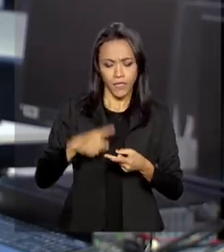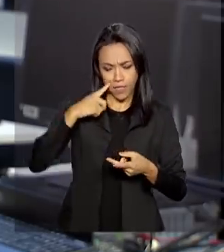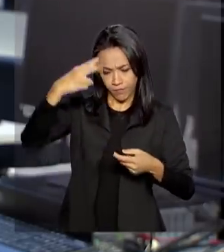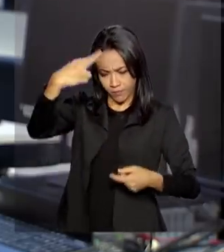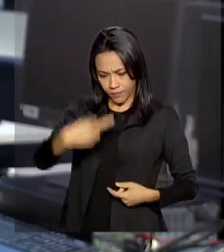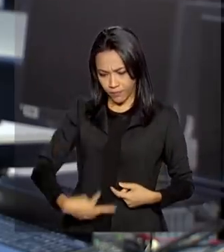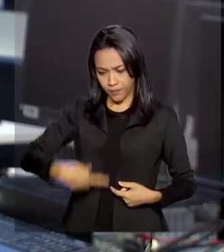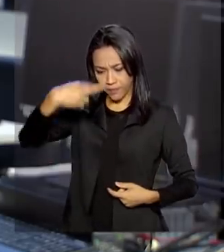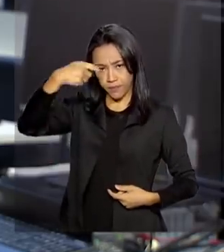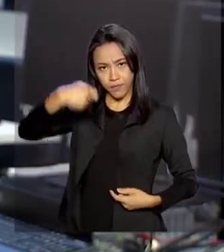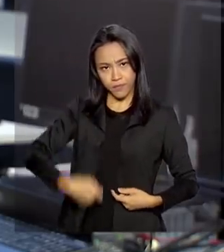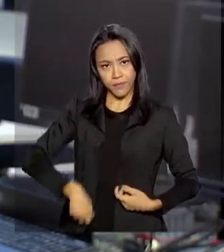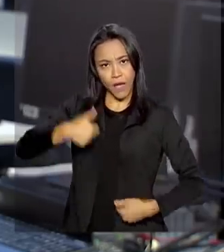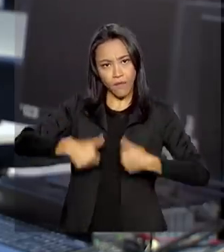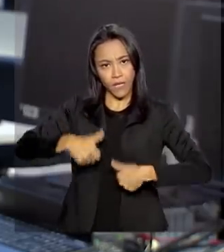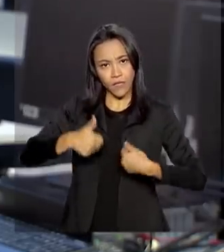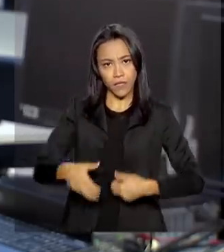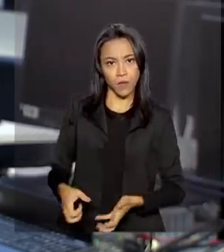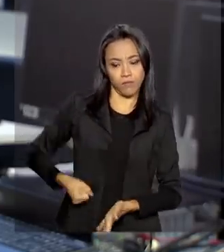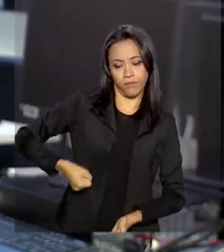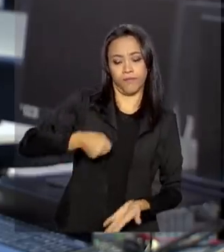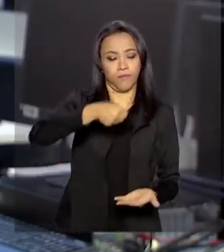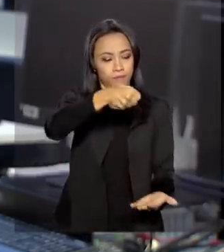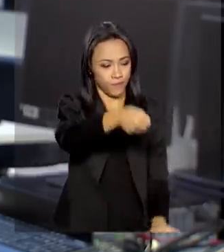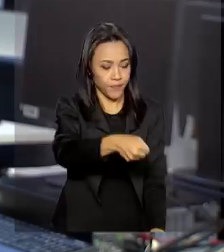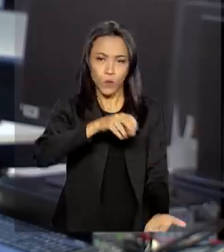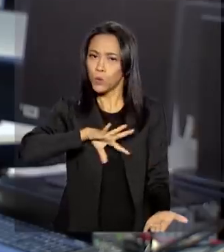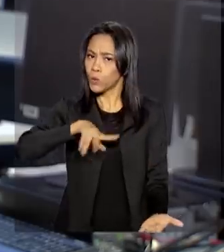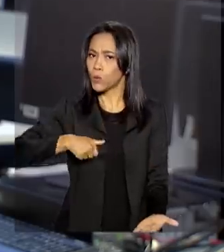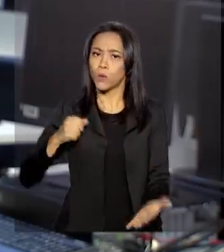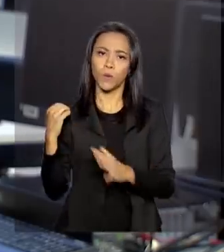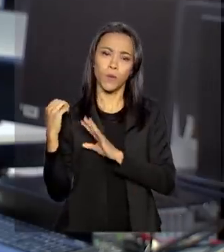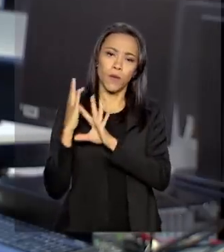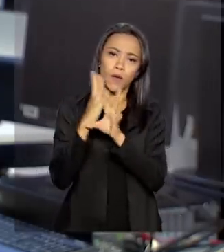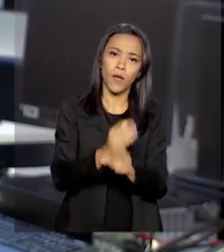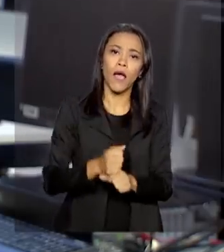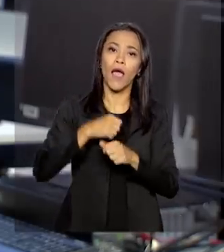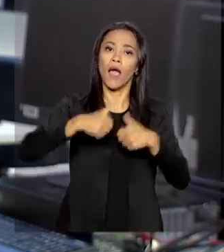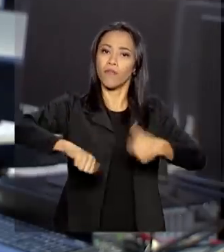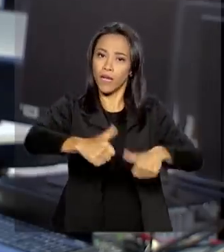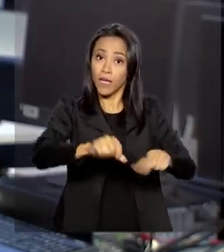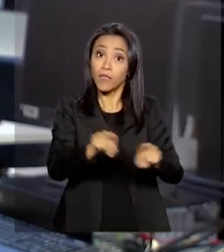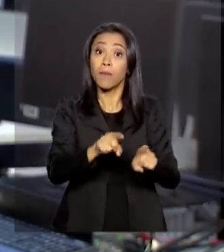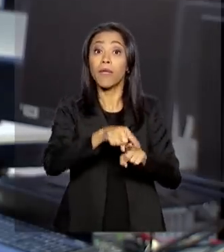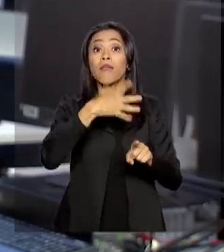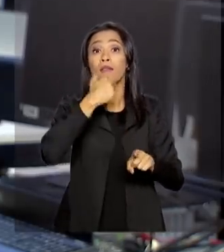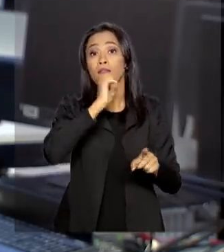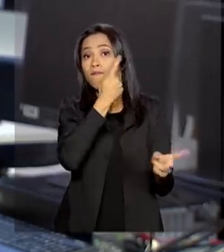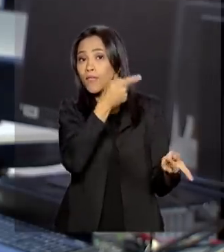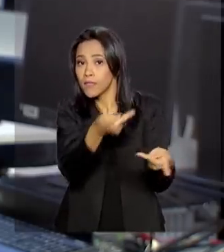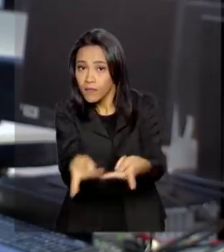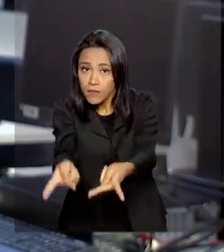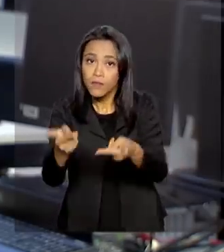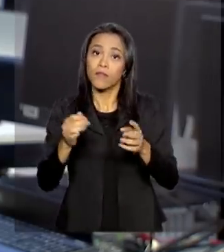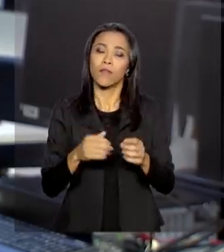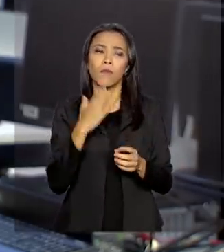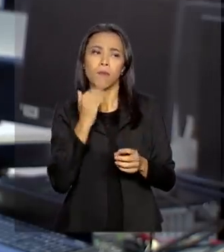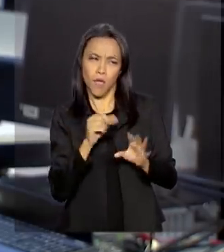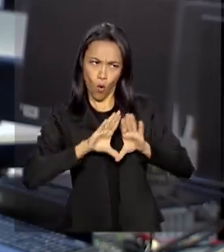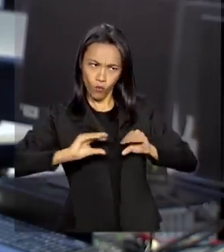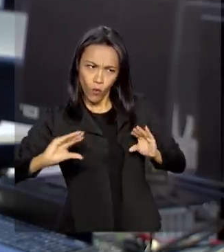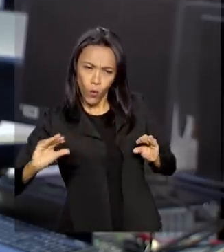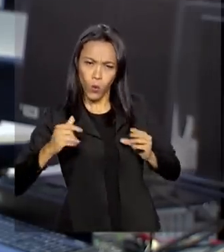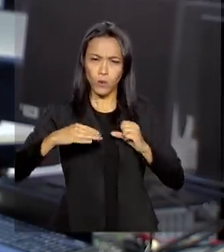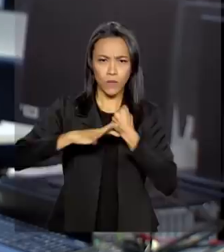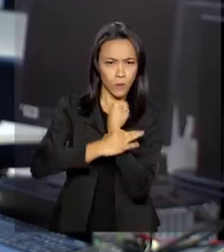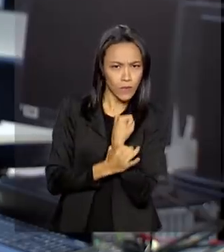de segurança e restituição de bagagem. A pesquisa também é realizada com os visitantes que respondem sobre conforto,